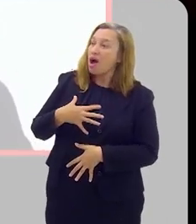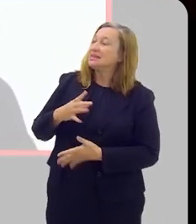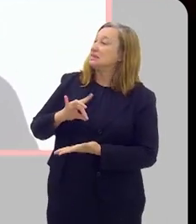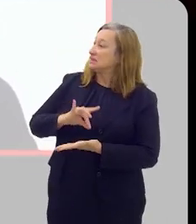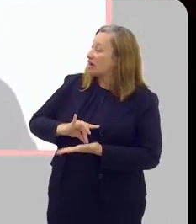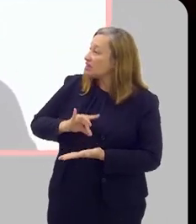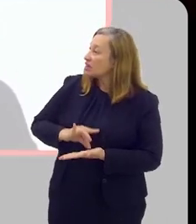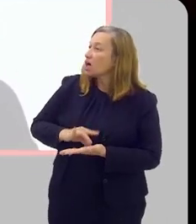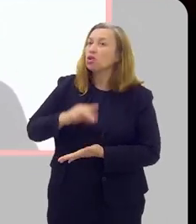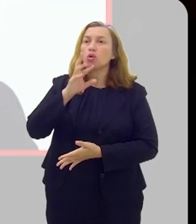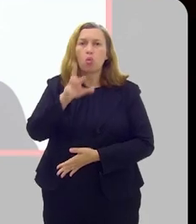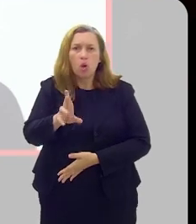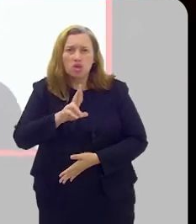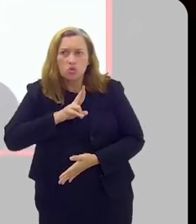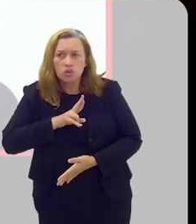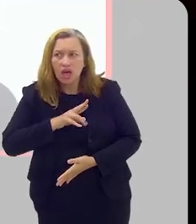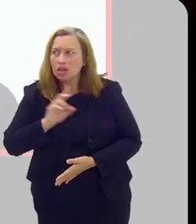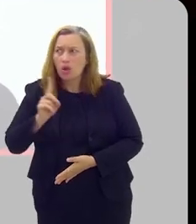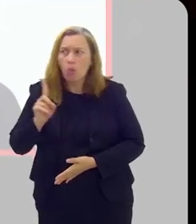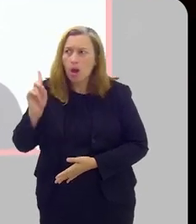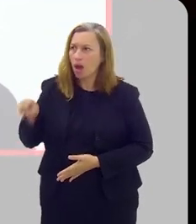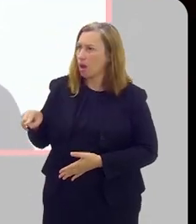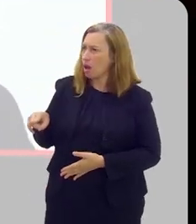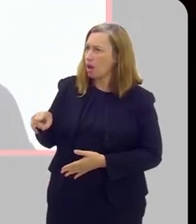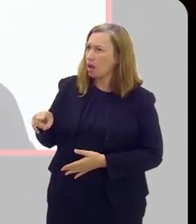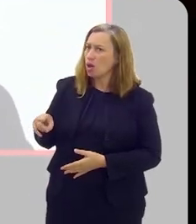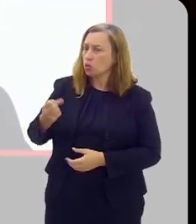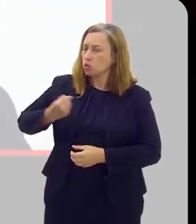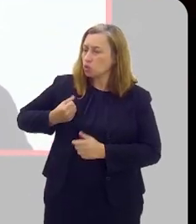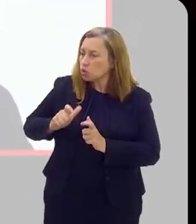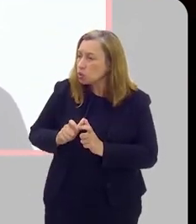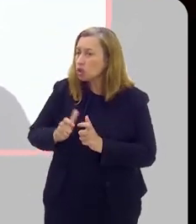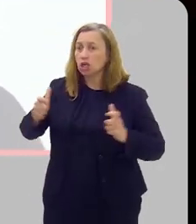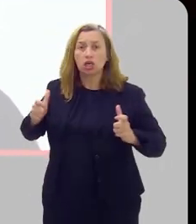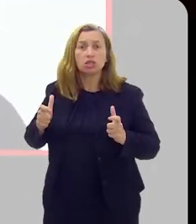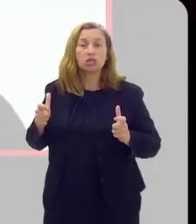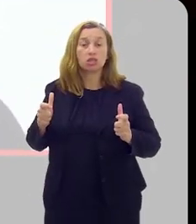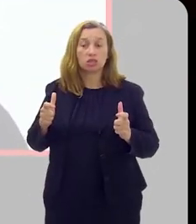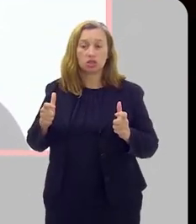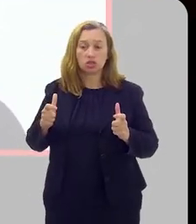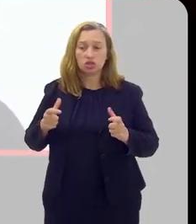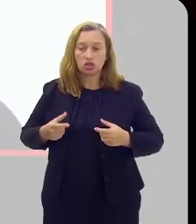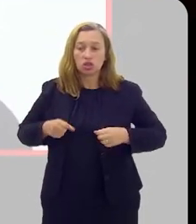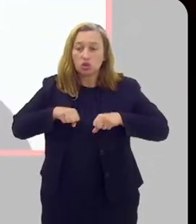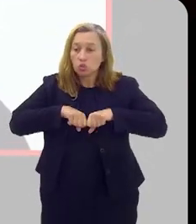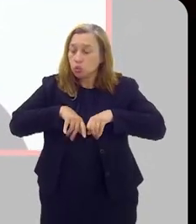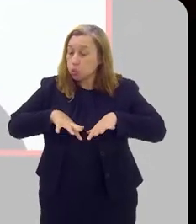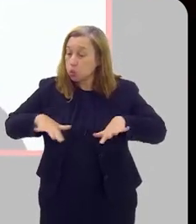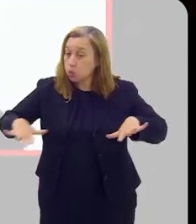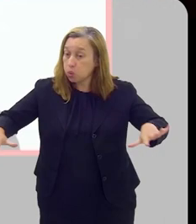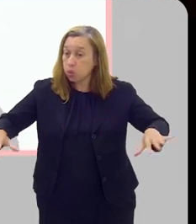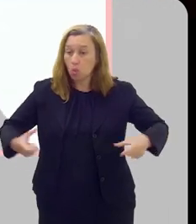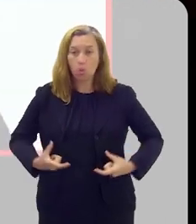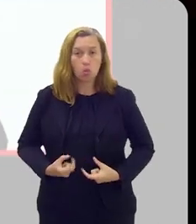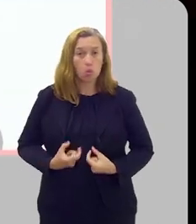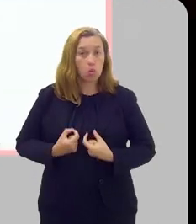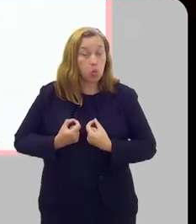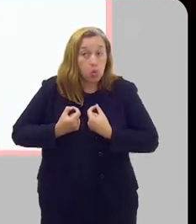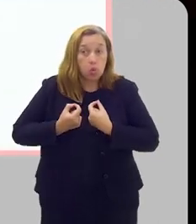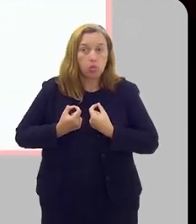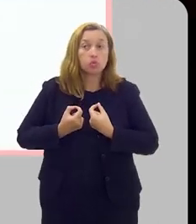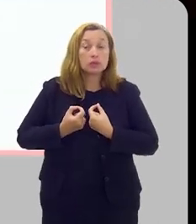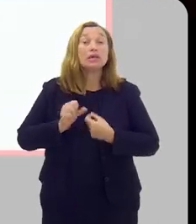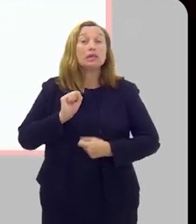caramba, na verdade, o resultado não foi esse. O resultado é que aumentou muito o número de metástase nos pacientes que não estamos fazendo